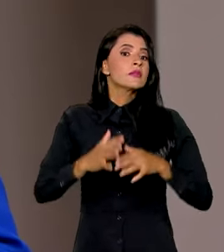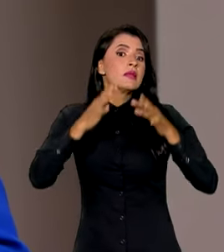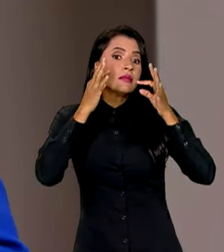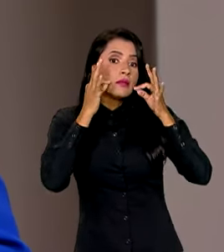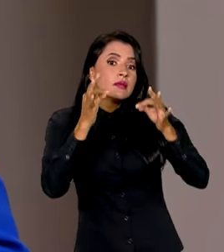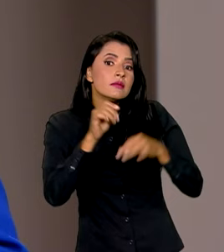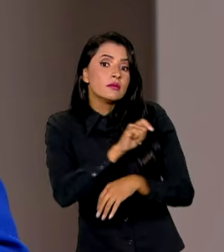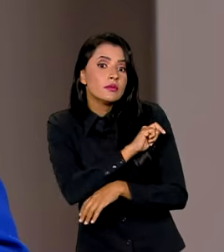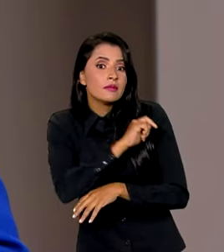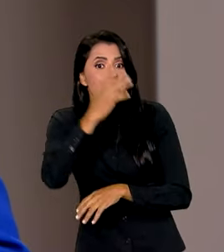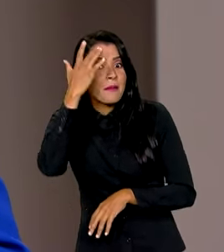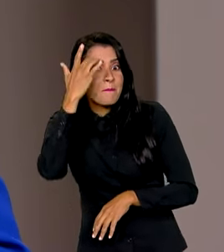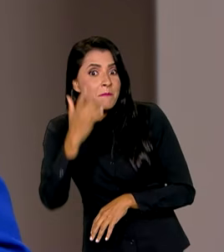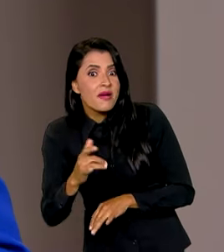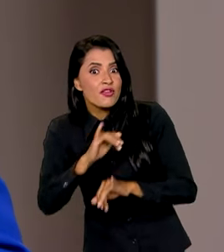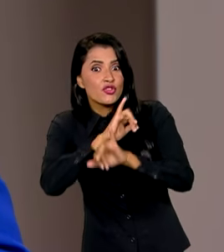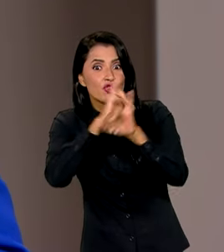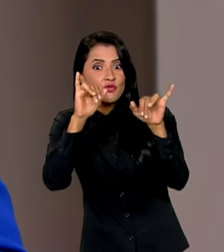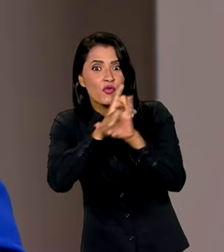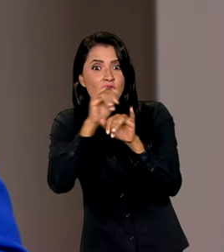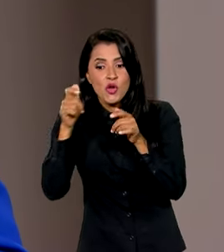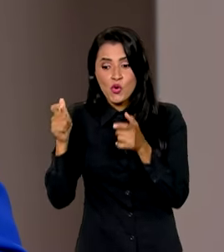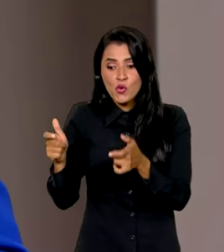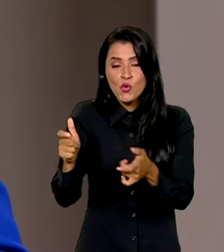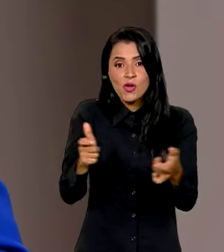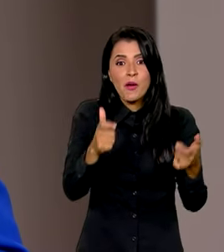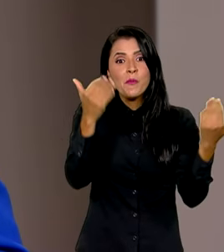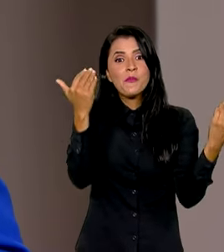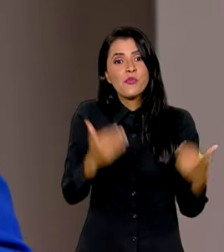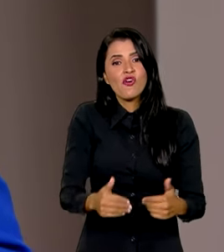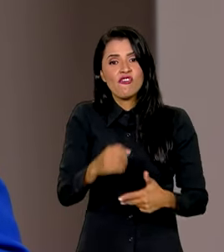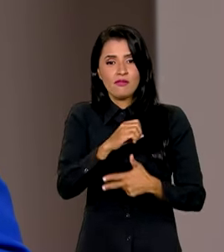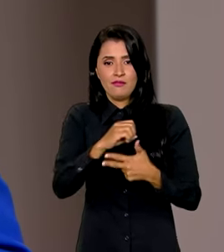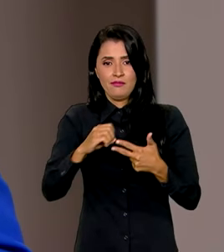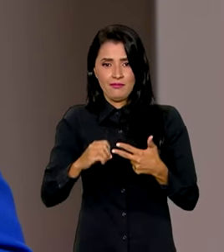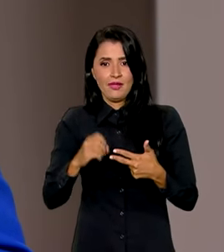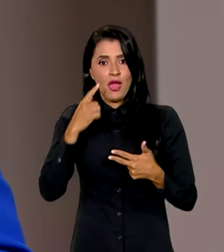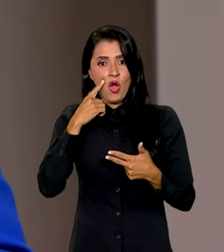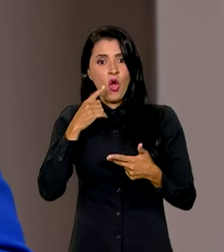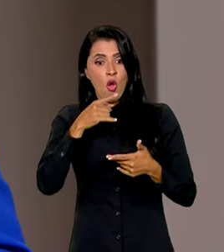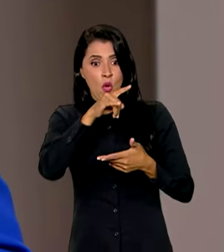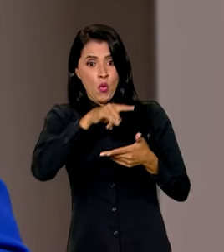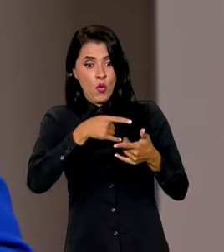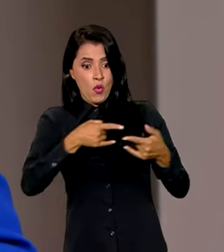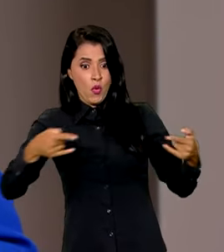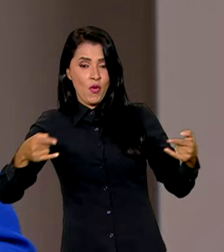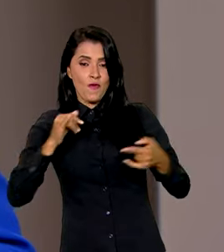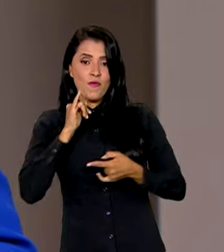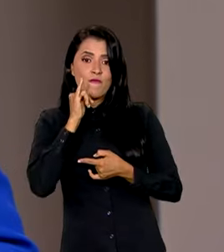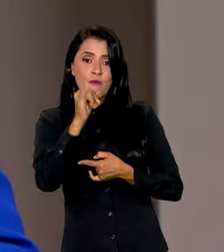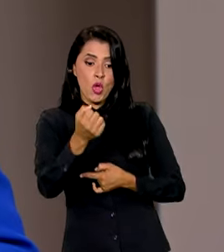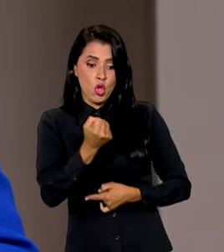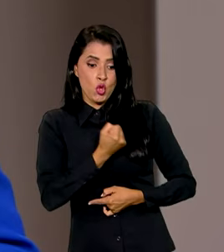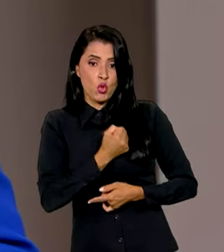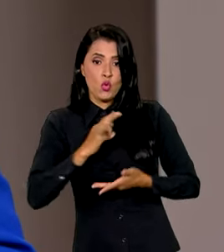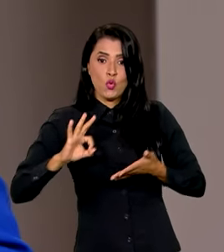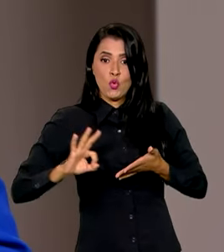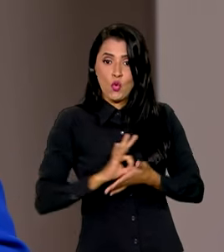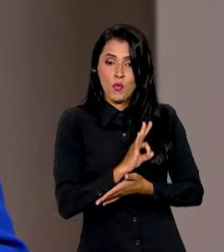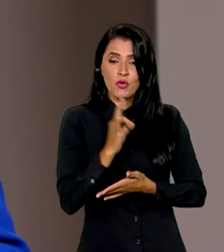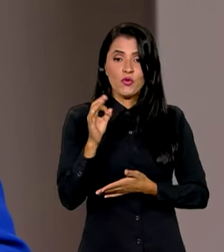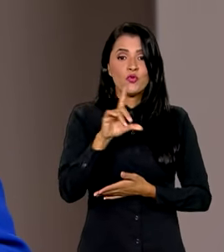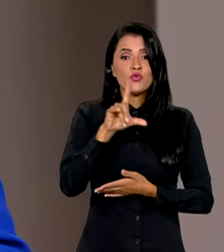estudantes, amanhã serão divulgados os locais de prova do Enem. O cartão de confirmação informa número de inscrição,